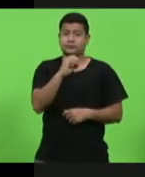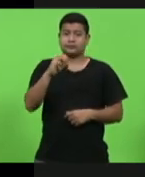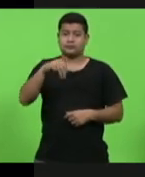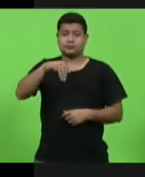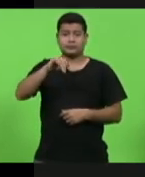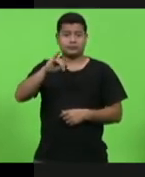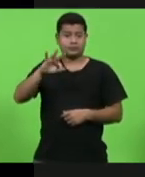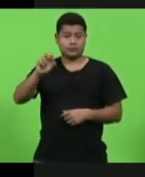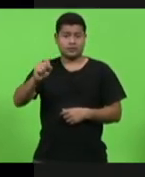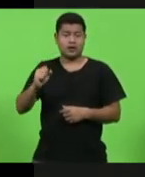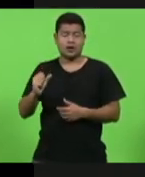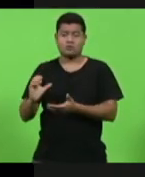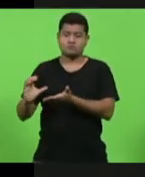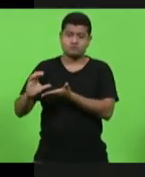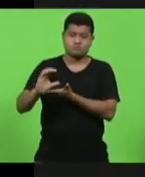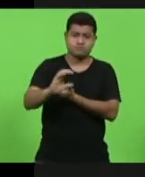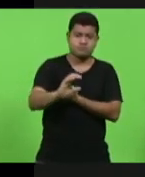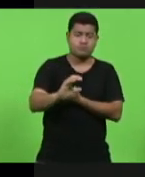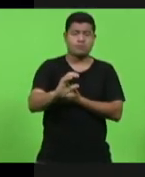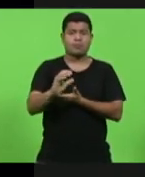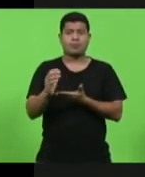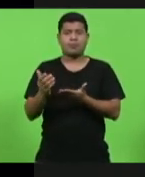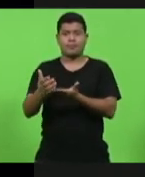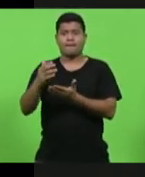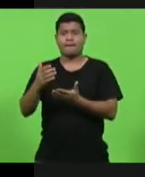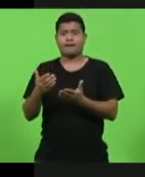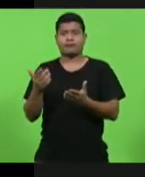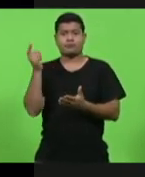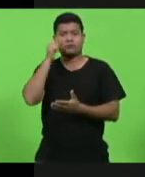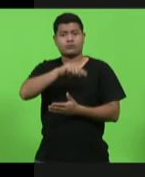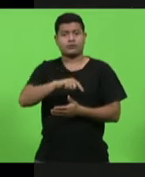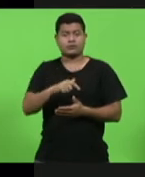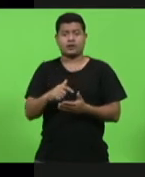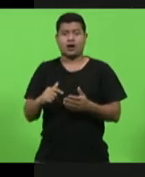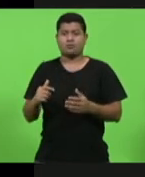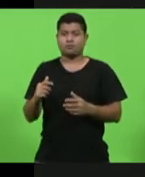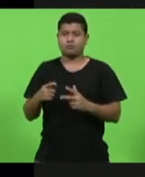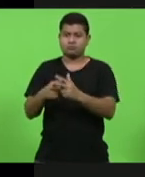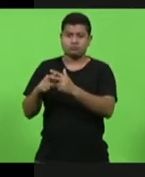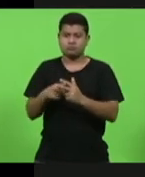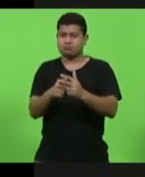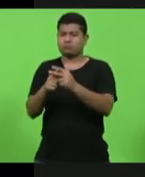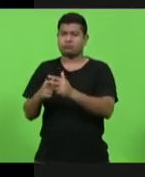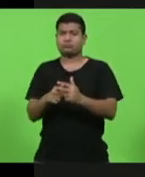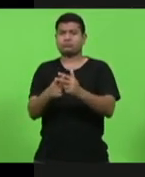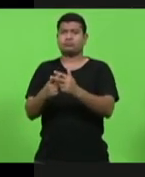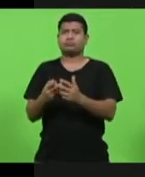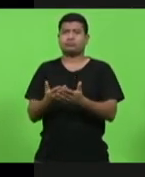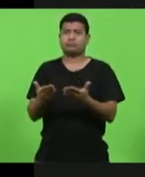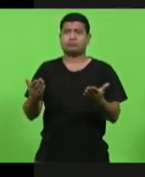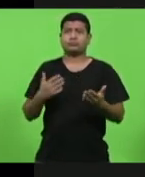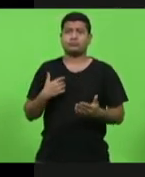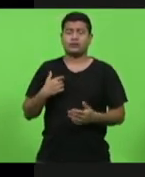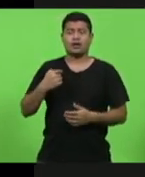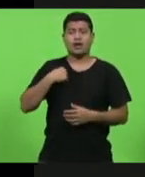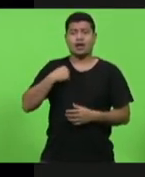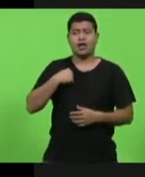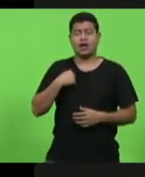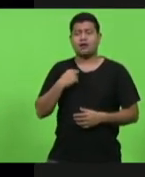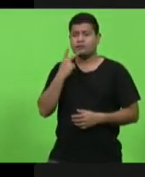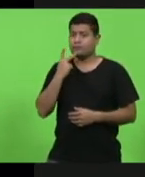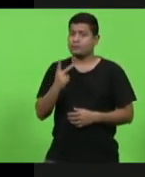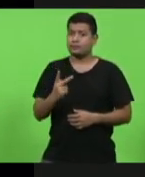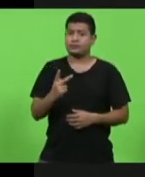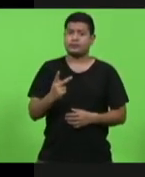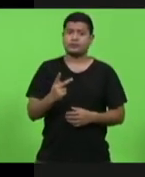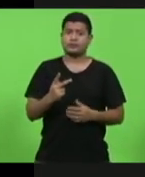contribuir na viabilização das melhorias que ela precisa ser feita, eu me pronunciei dizendo que